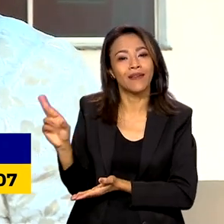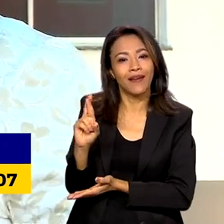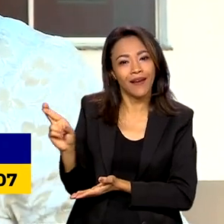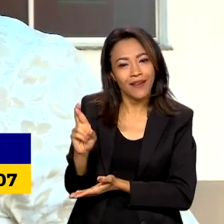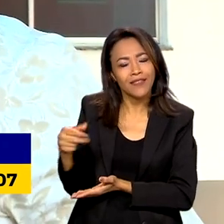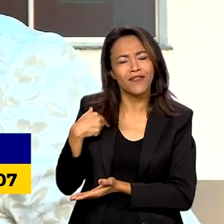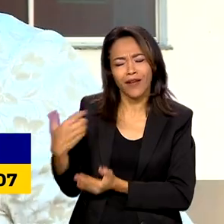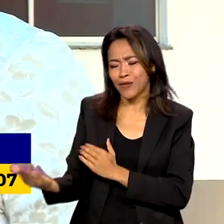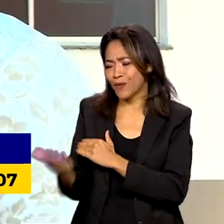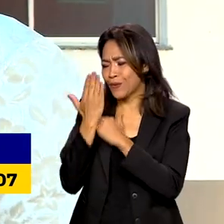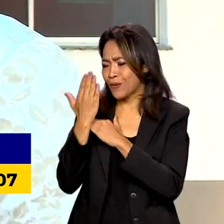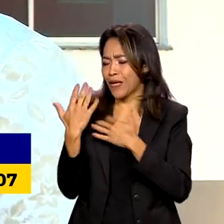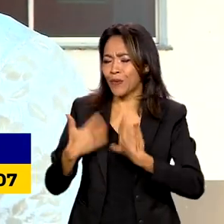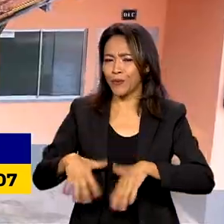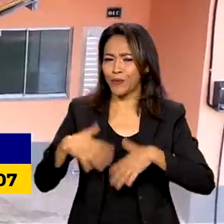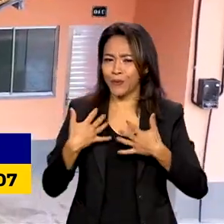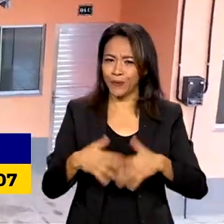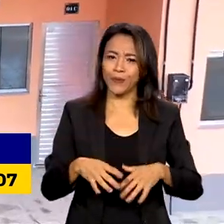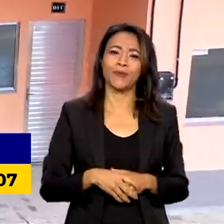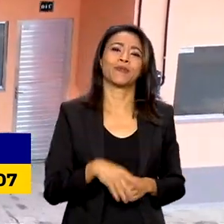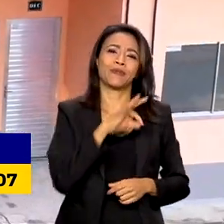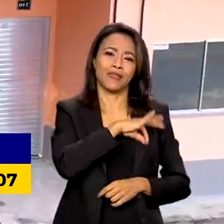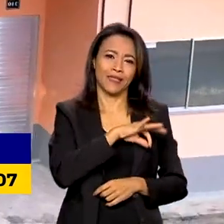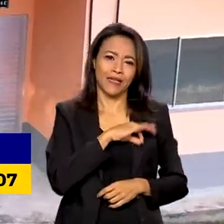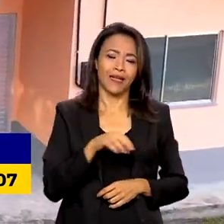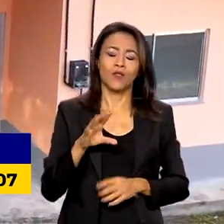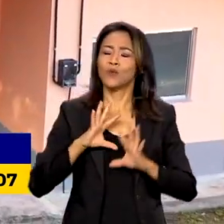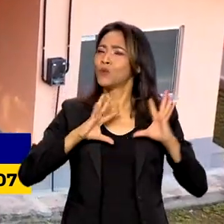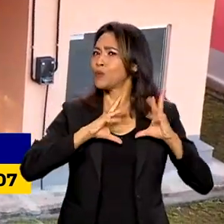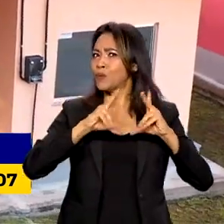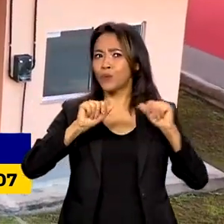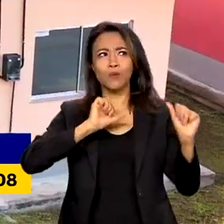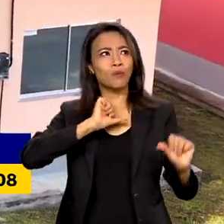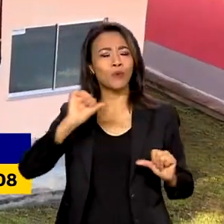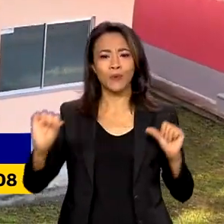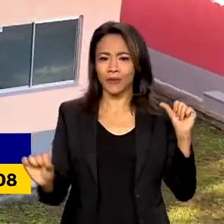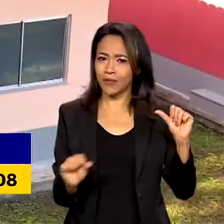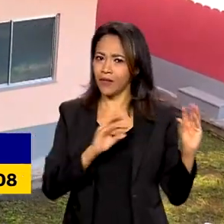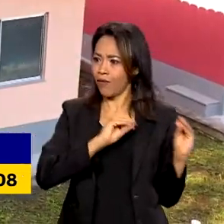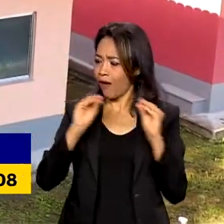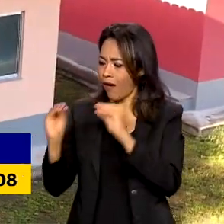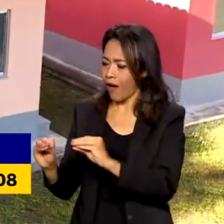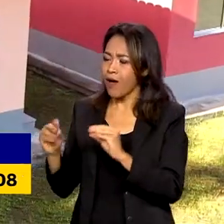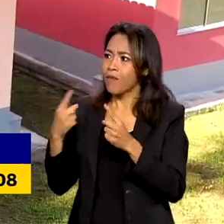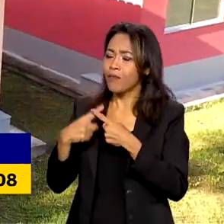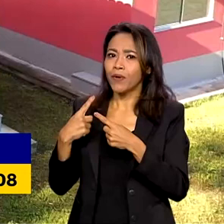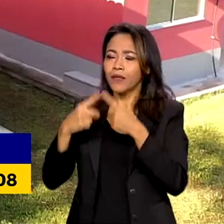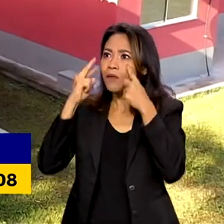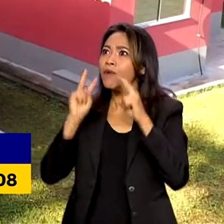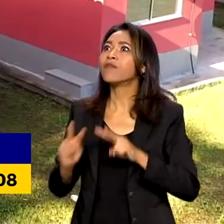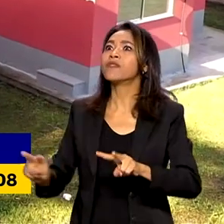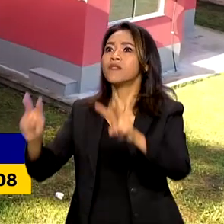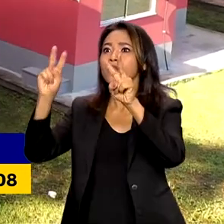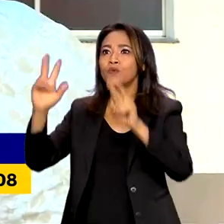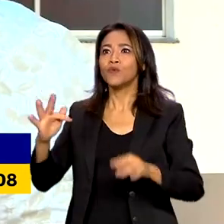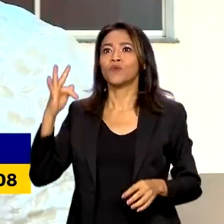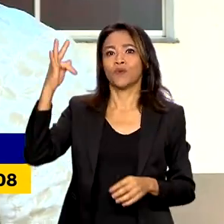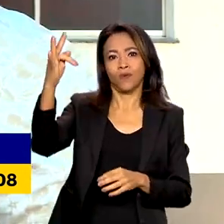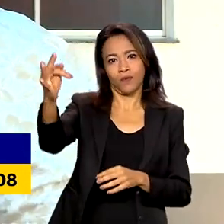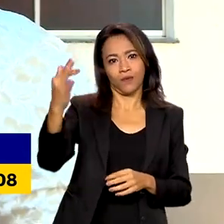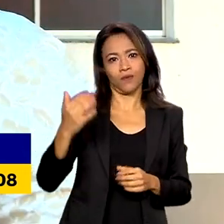que vai ajudar muito no meu orçamento. Muda tudo, muda totalmente, porque você já tem uma visão de um futuro,